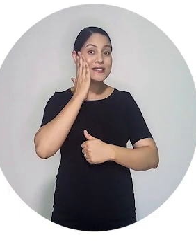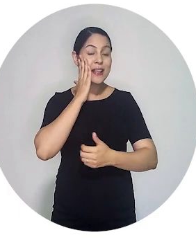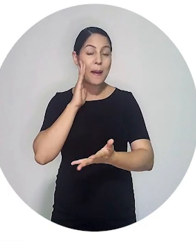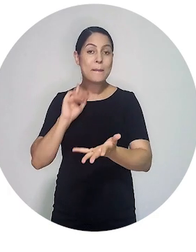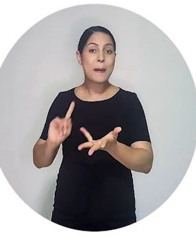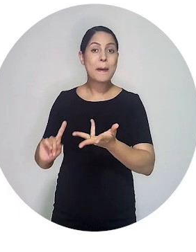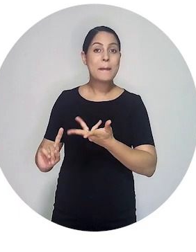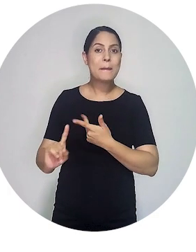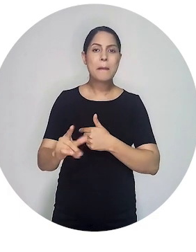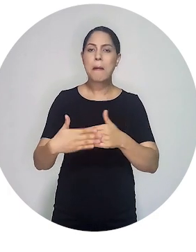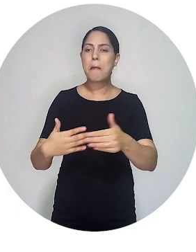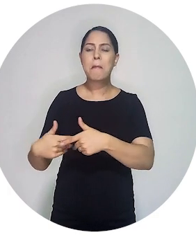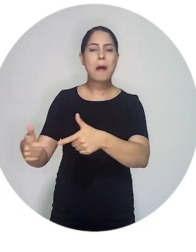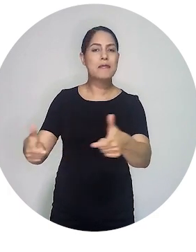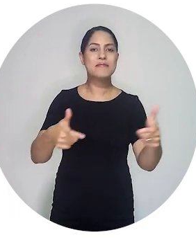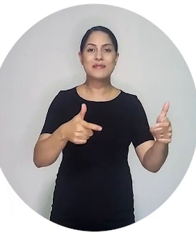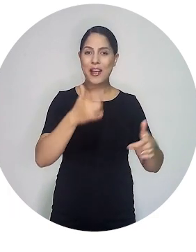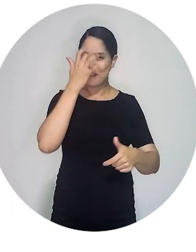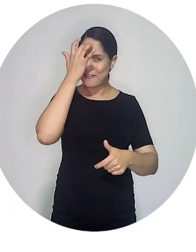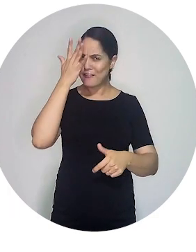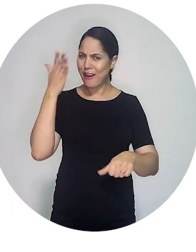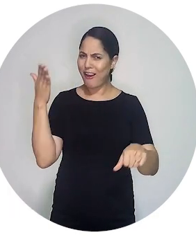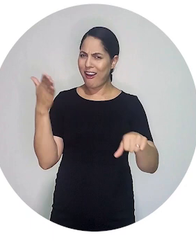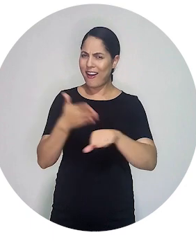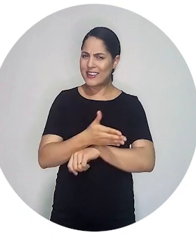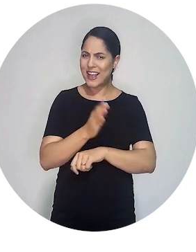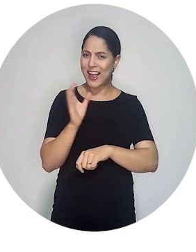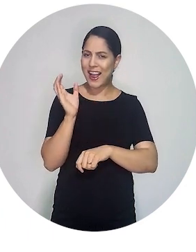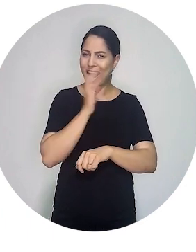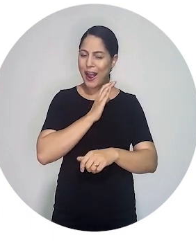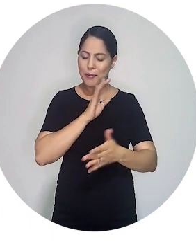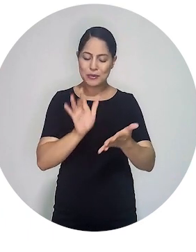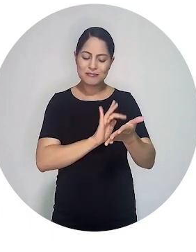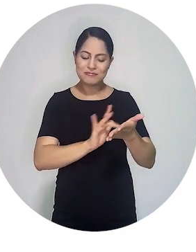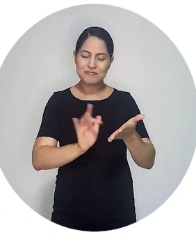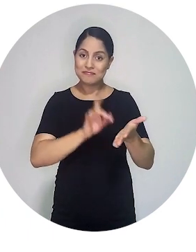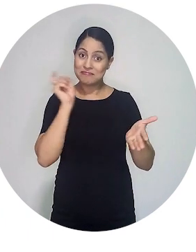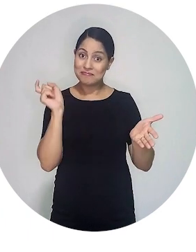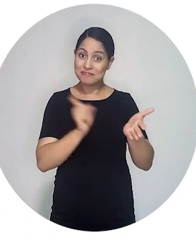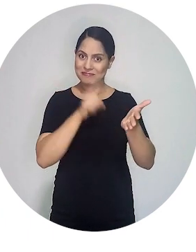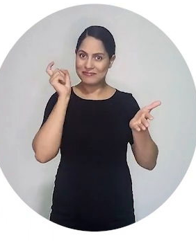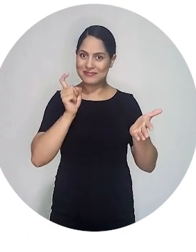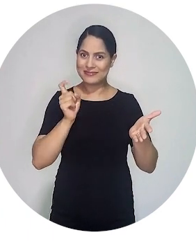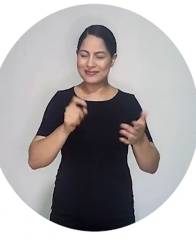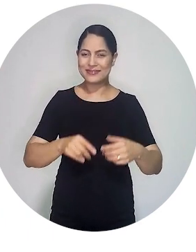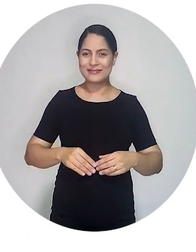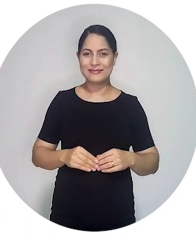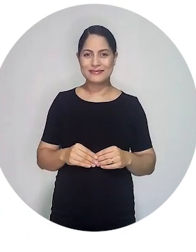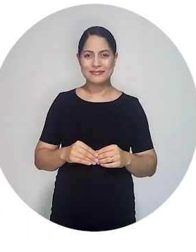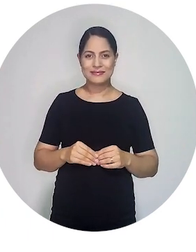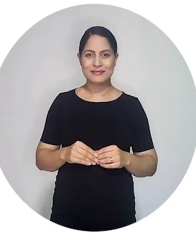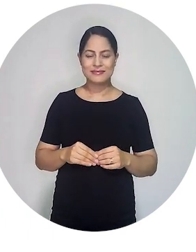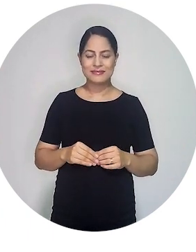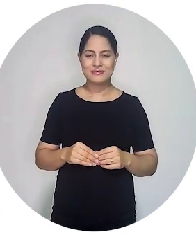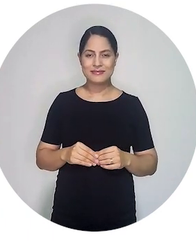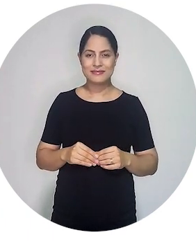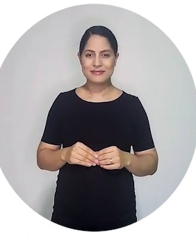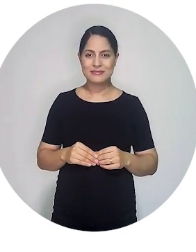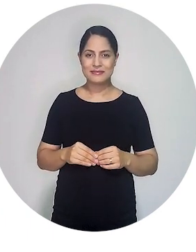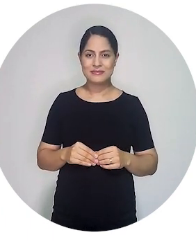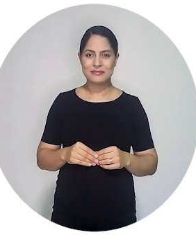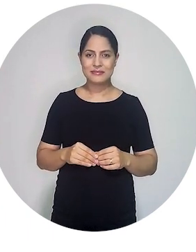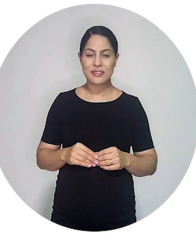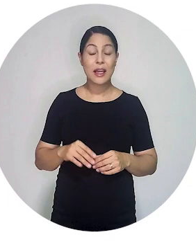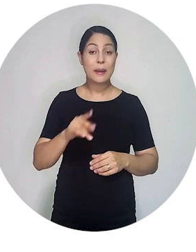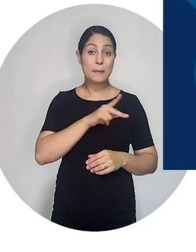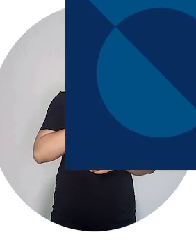Advogados do Brasil e muito mais. Saiba de tudo a qualquer hora e em qualquer lugar. É fácil e rápido. Tudo na palma